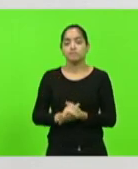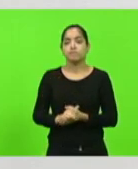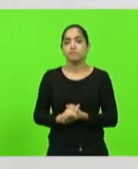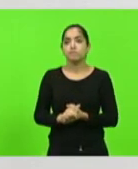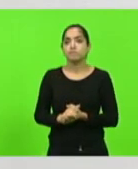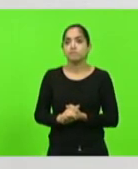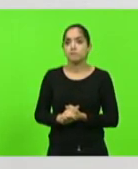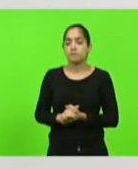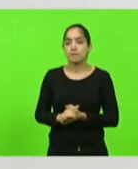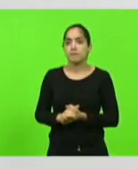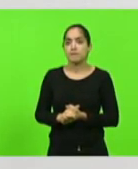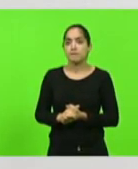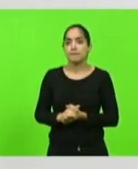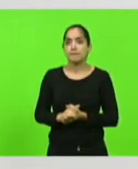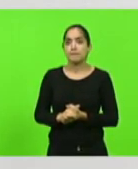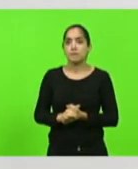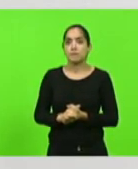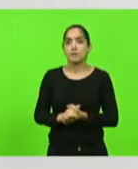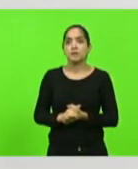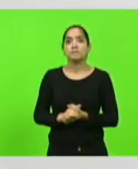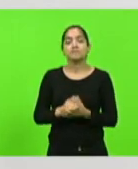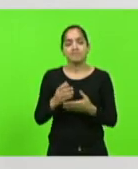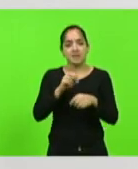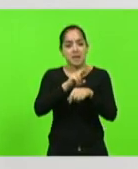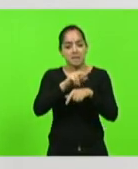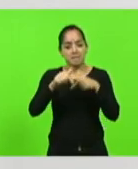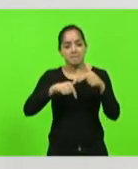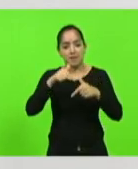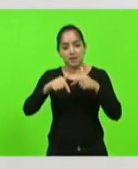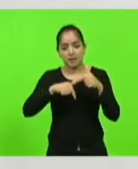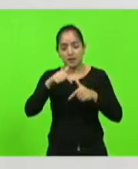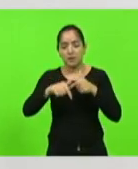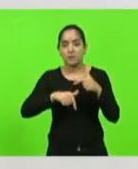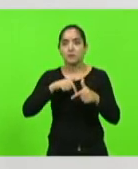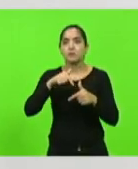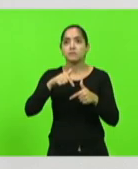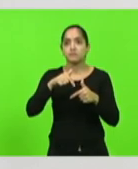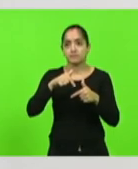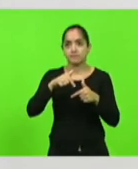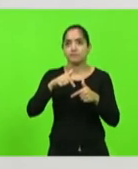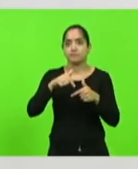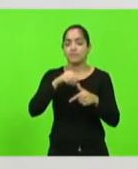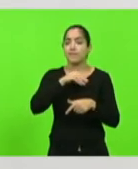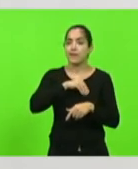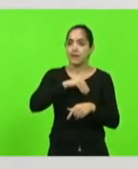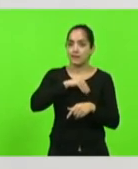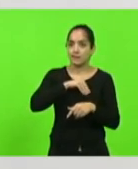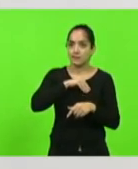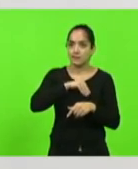de gerador de empregos de renda